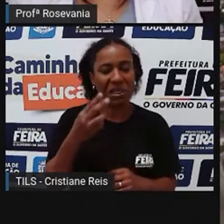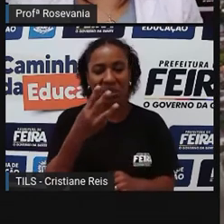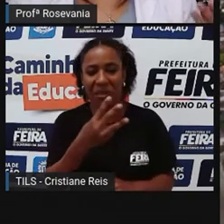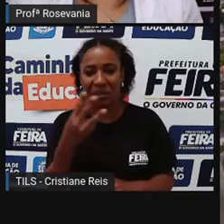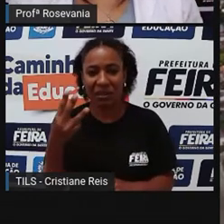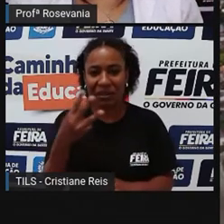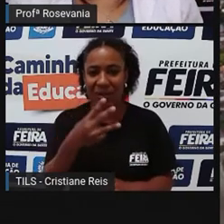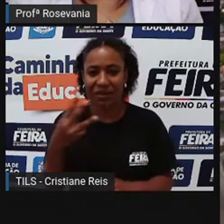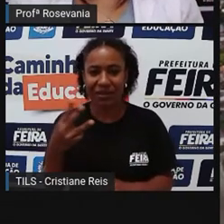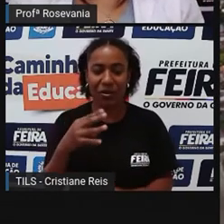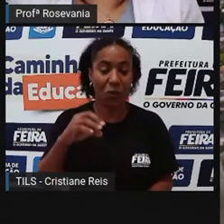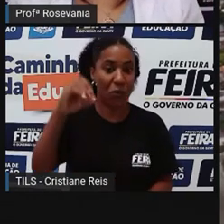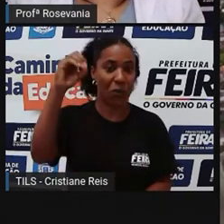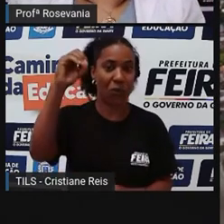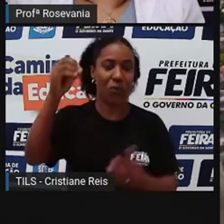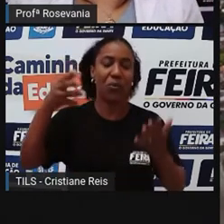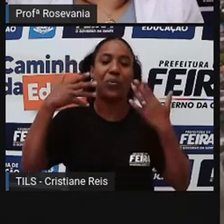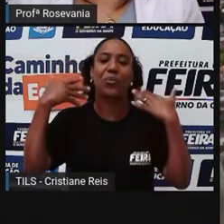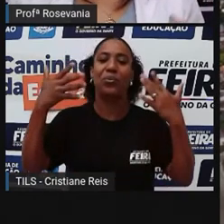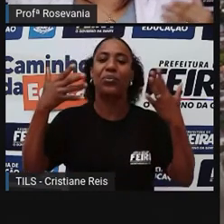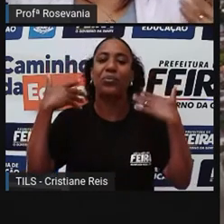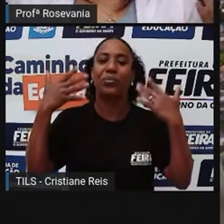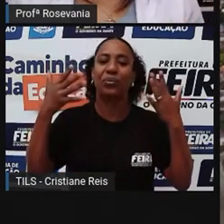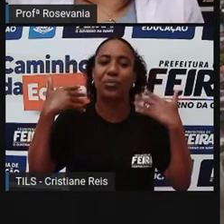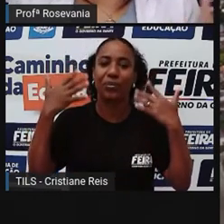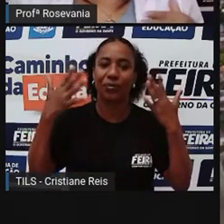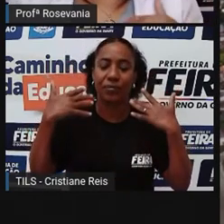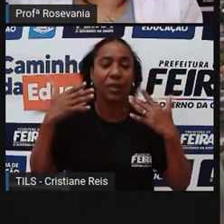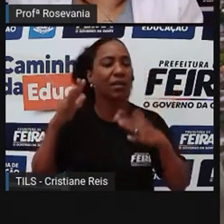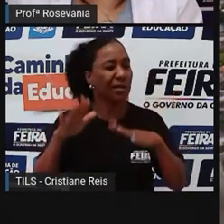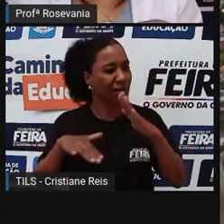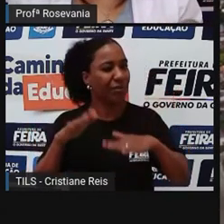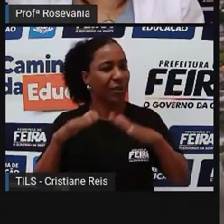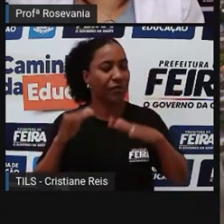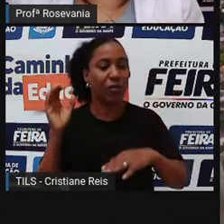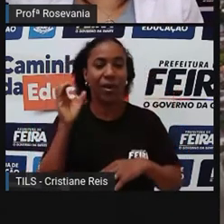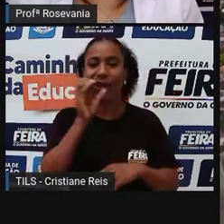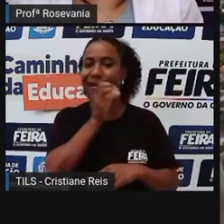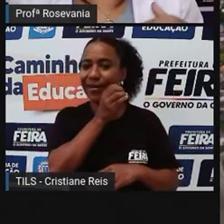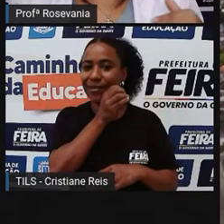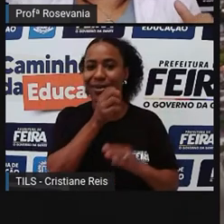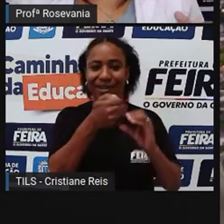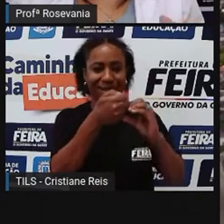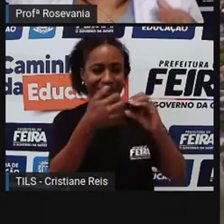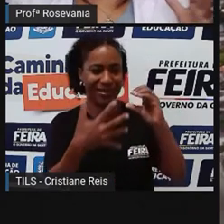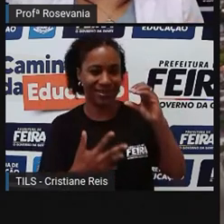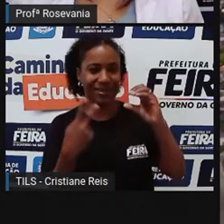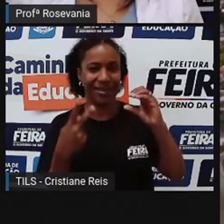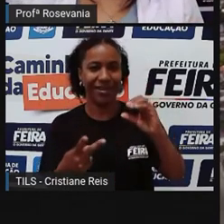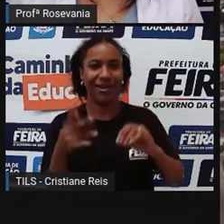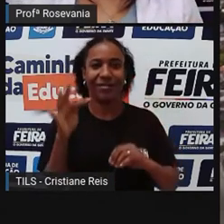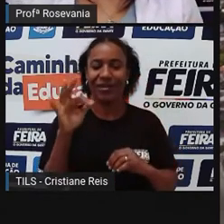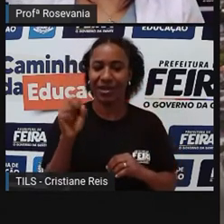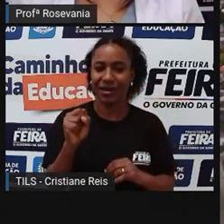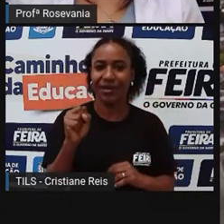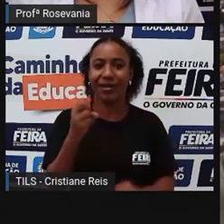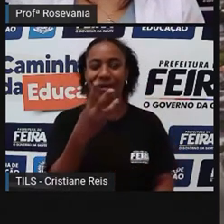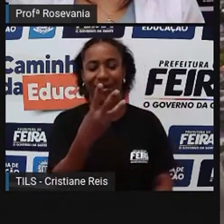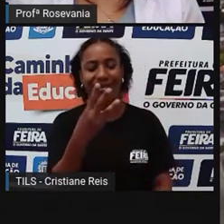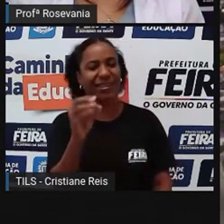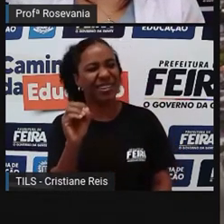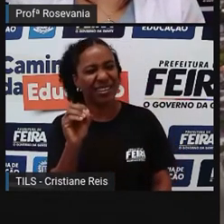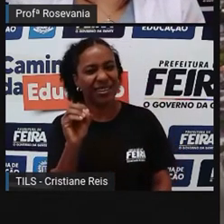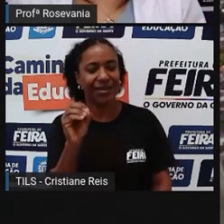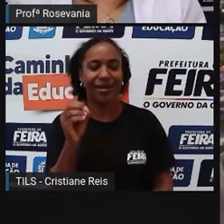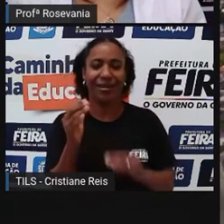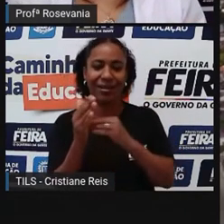graus no verão, a depender dos dias mais quentes, mas a característica normal é entre os 30, 33 graus por aí, então